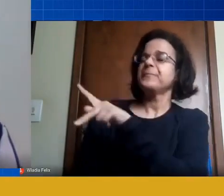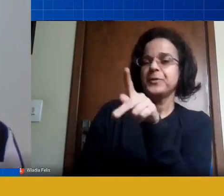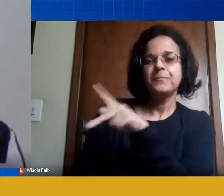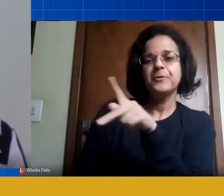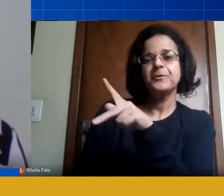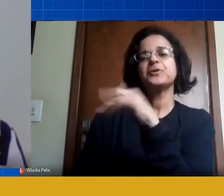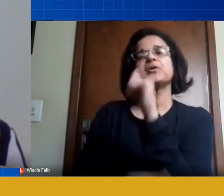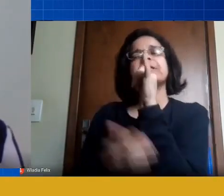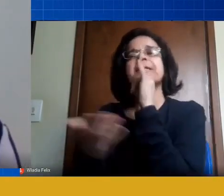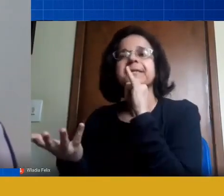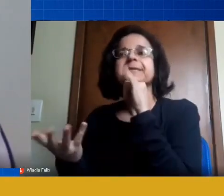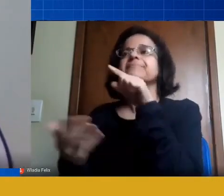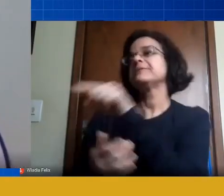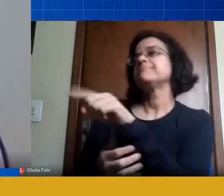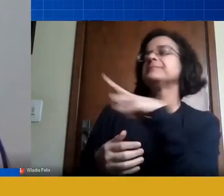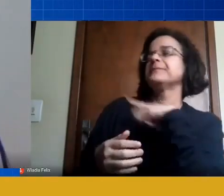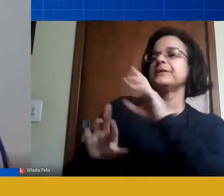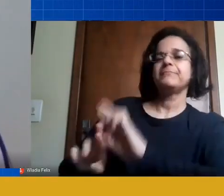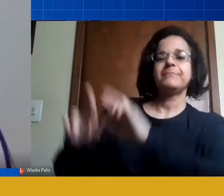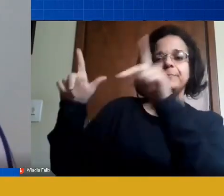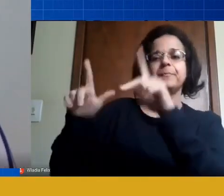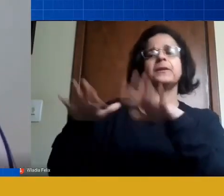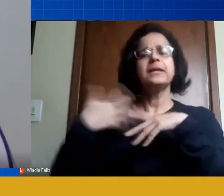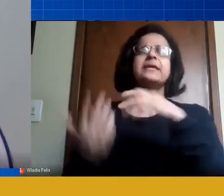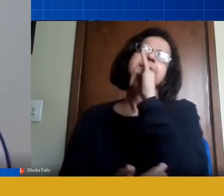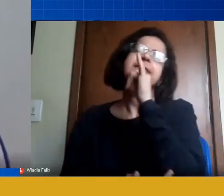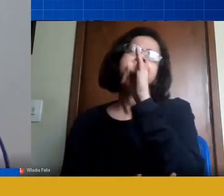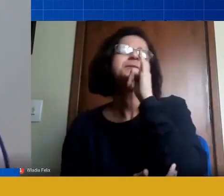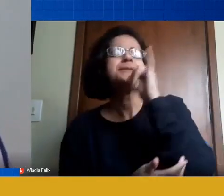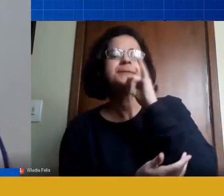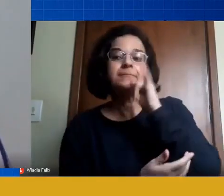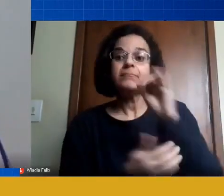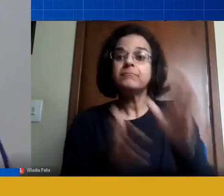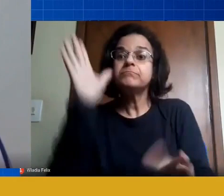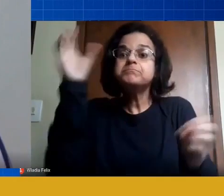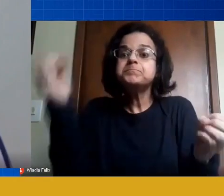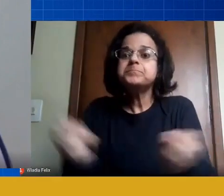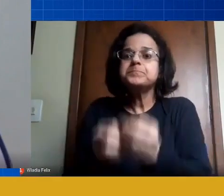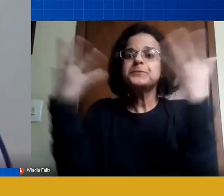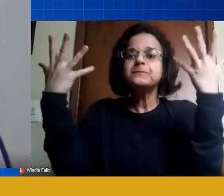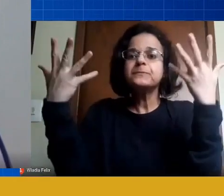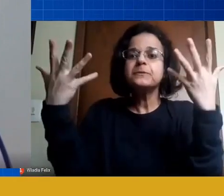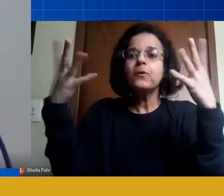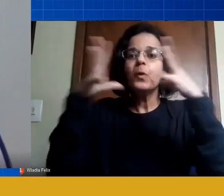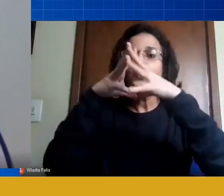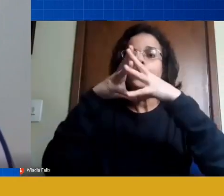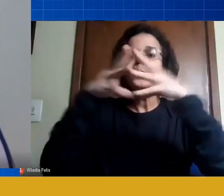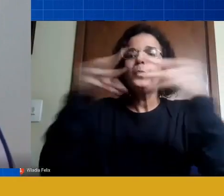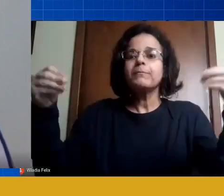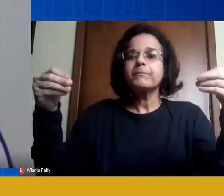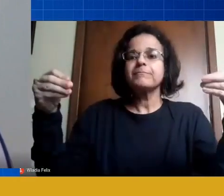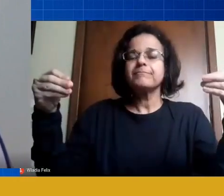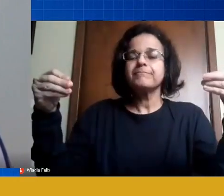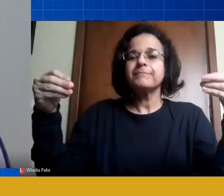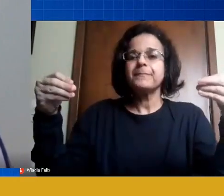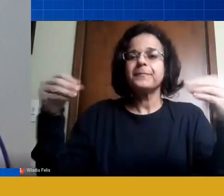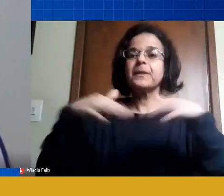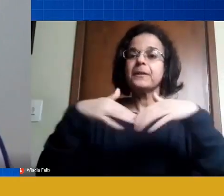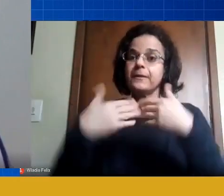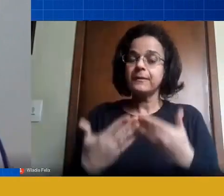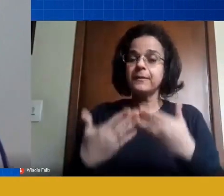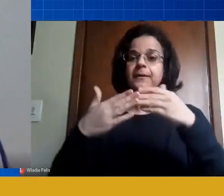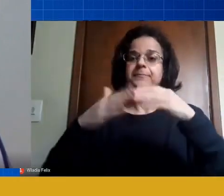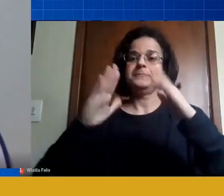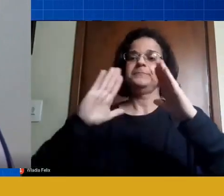que tem um diferencial, você tem vários exemplos, e de repente para-se tudo. A educação